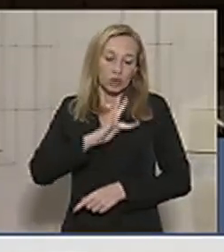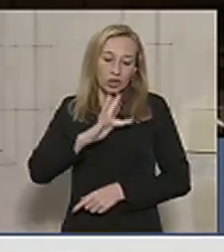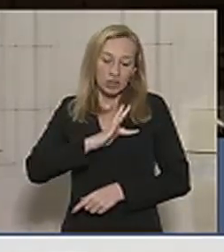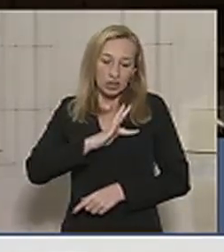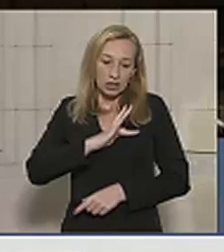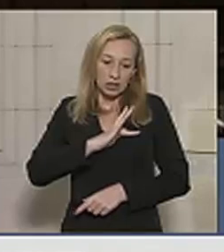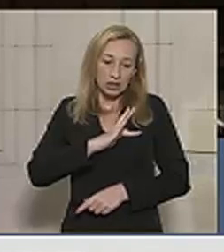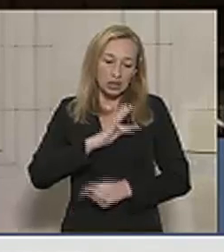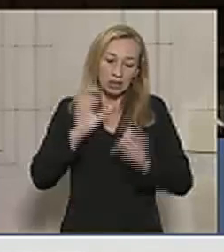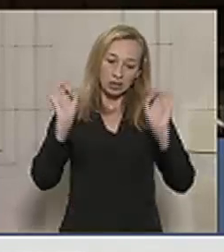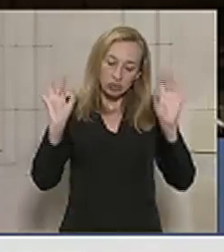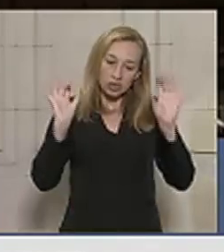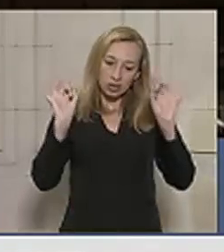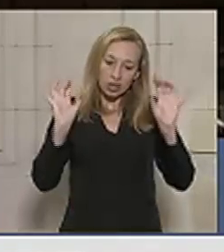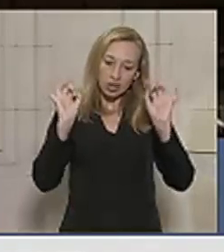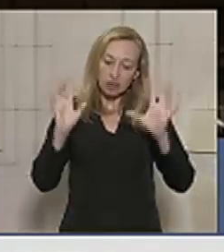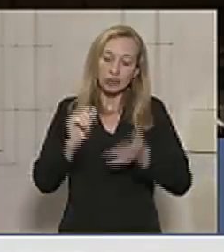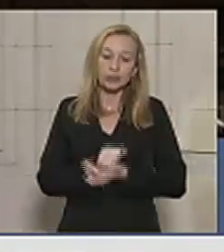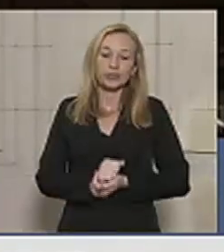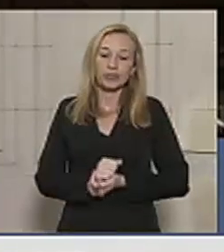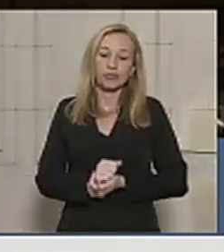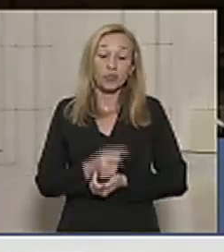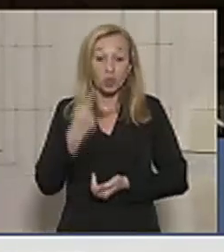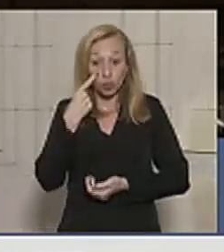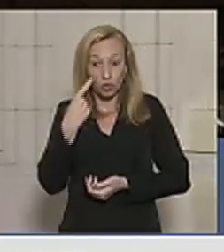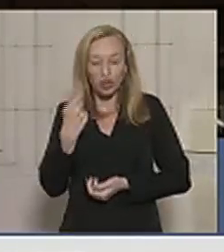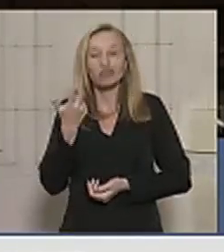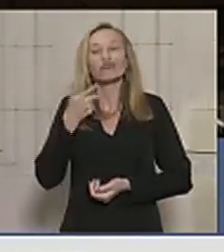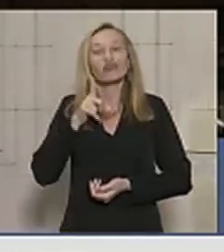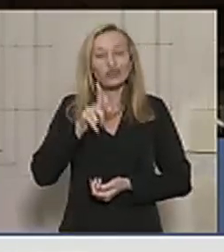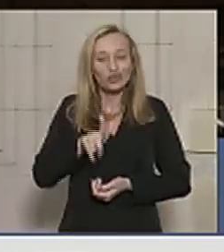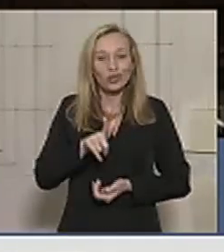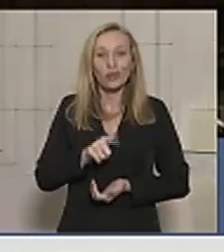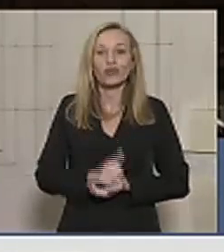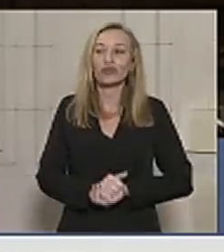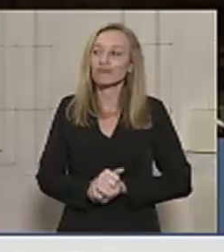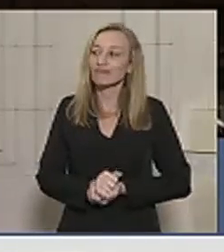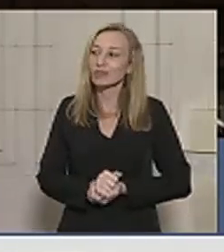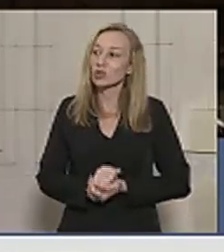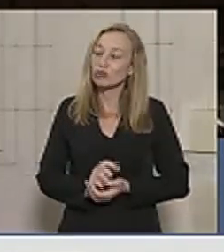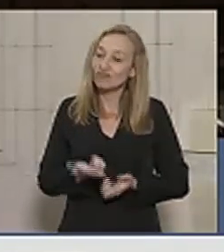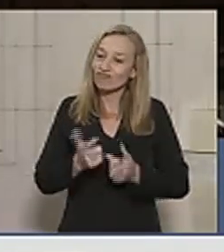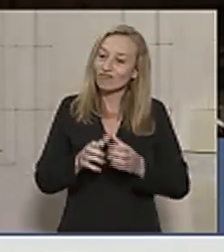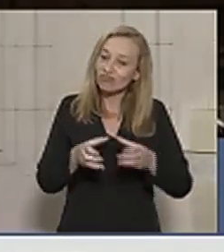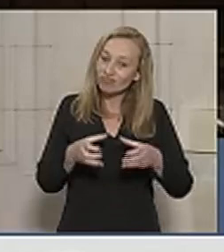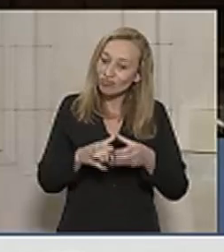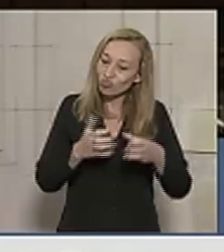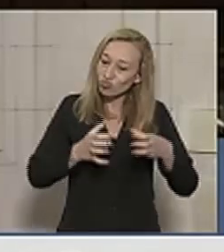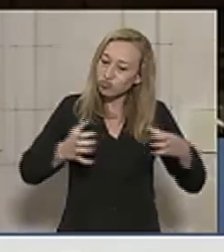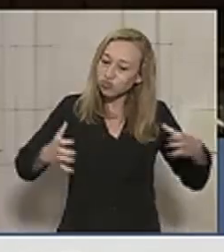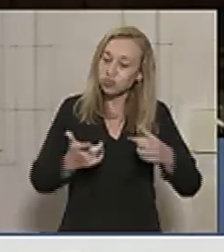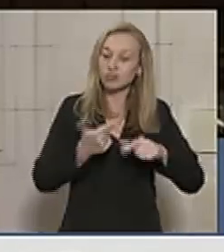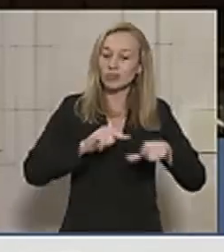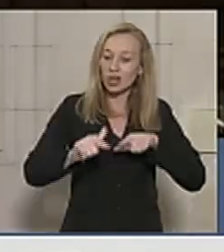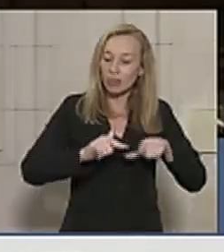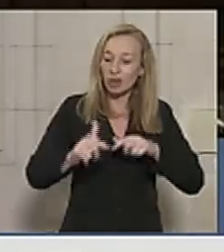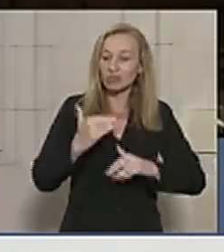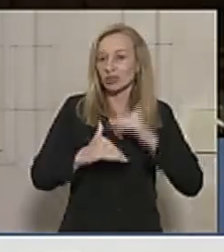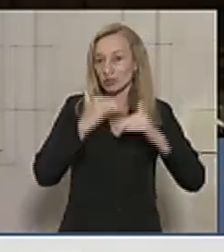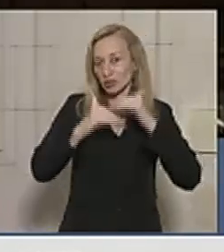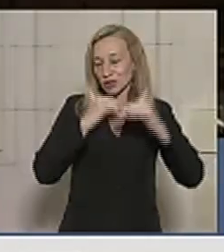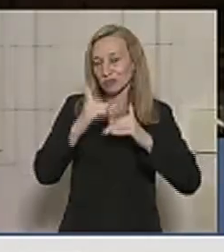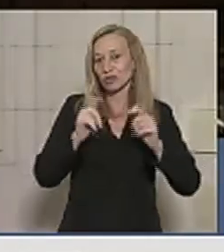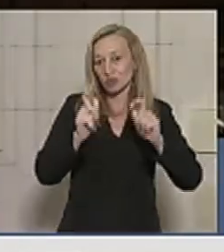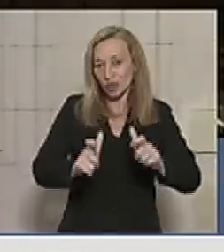Especiais, onde constatei mais uma vez o grande trabalho que vem sendo desempenhado por essa